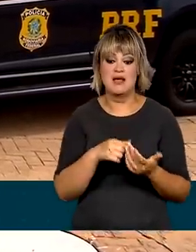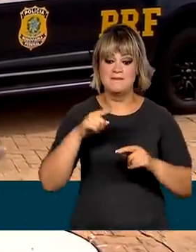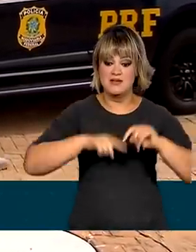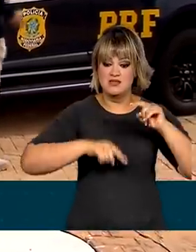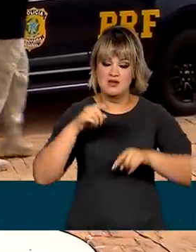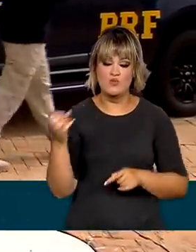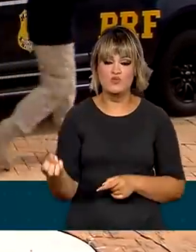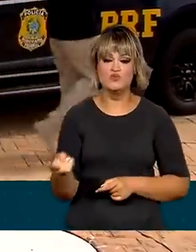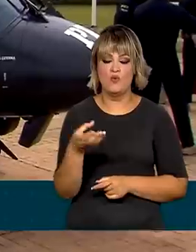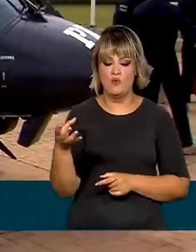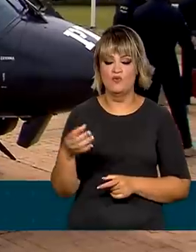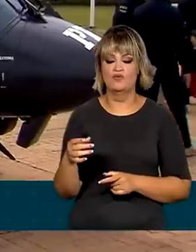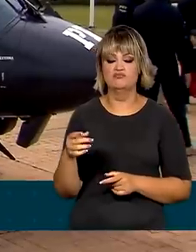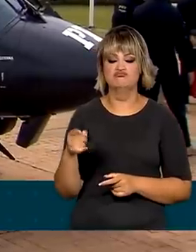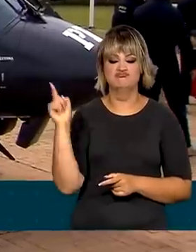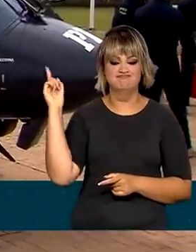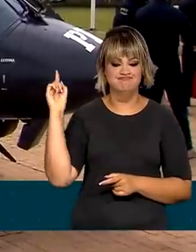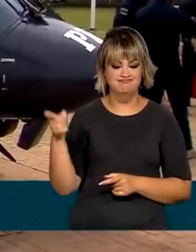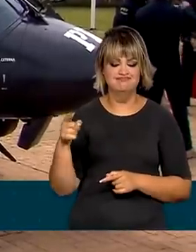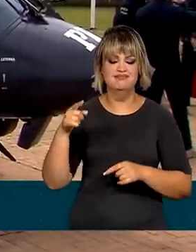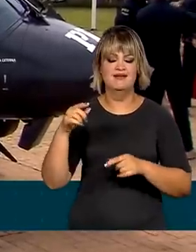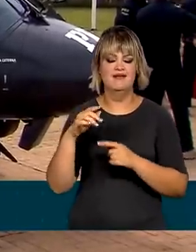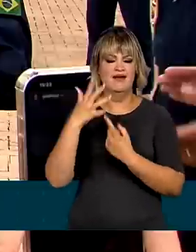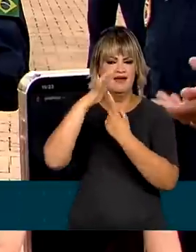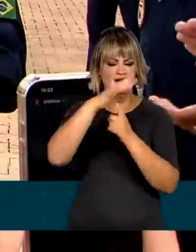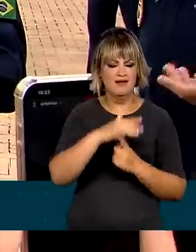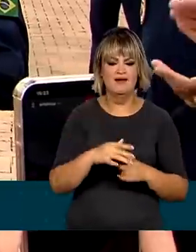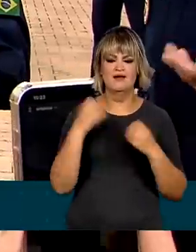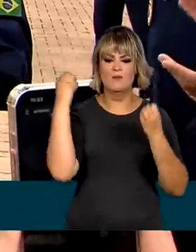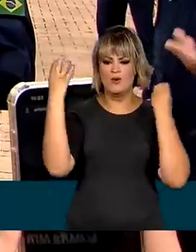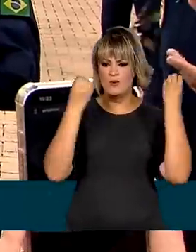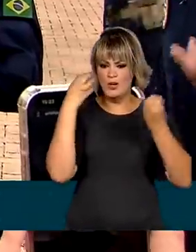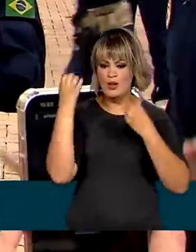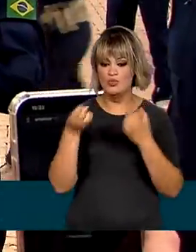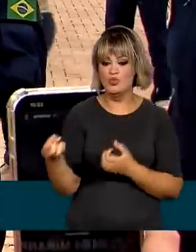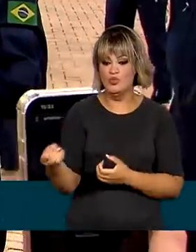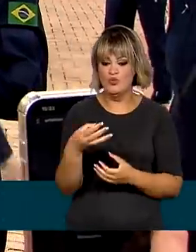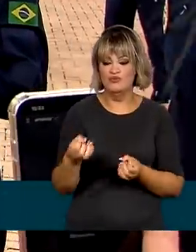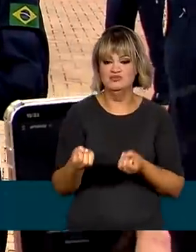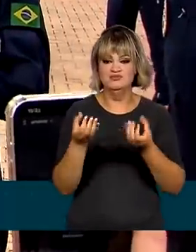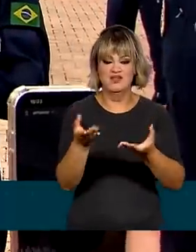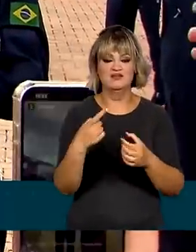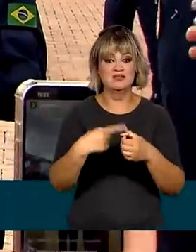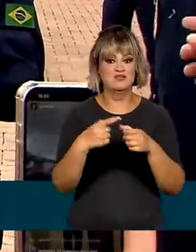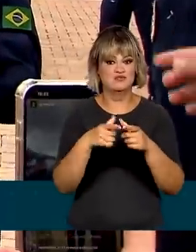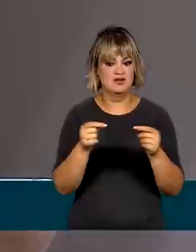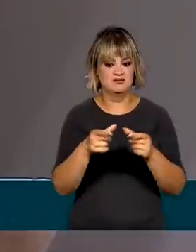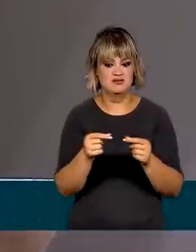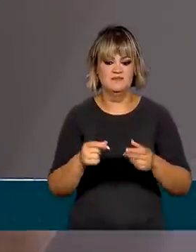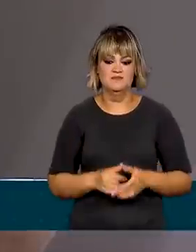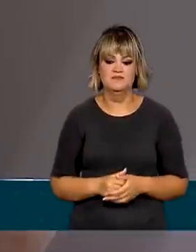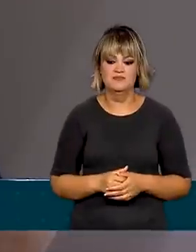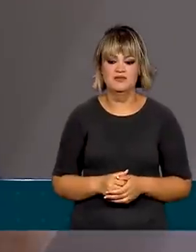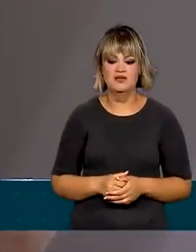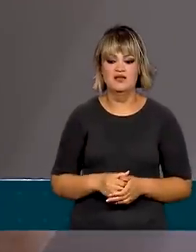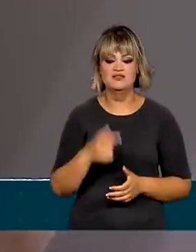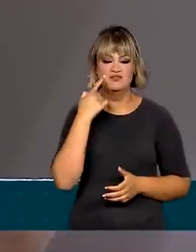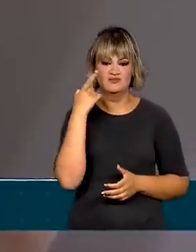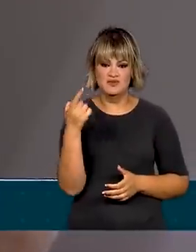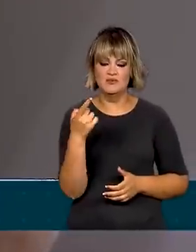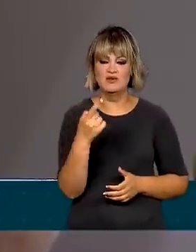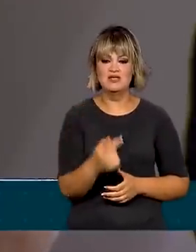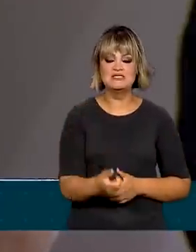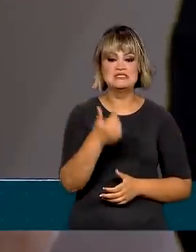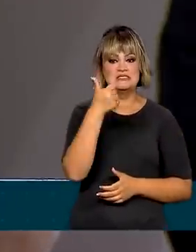equipamentos, veículos e aeronaves foram entregues na sede da PRF em Brasília. Vocês viram representados